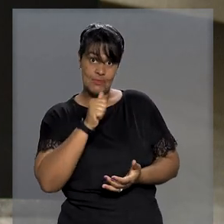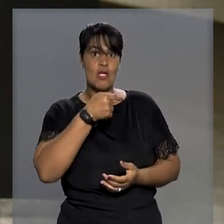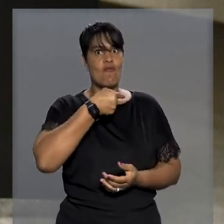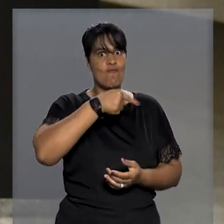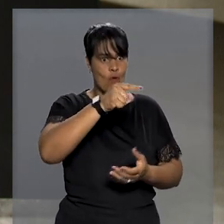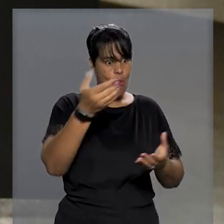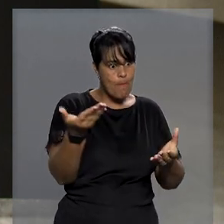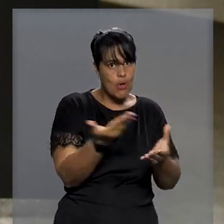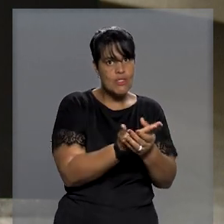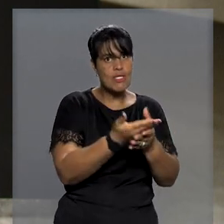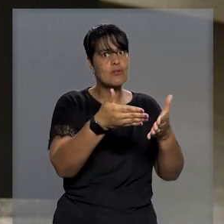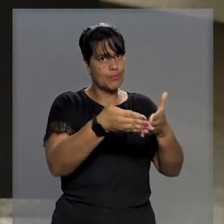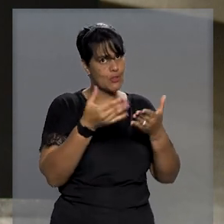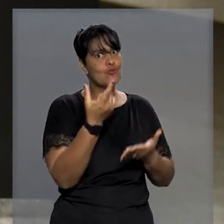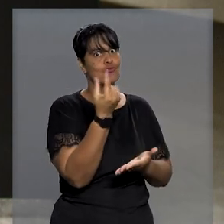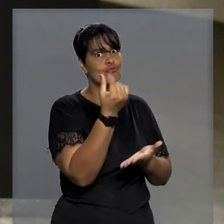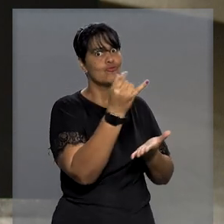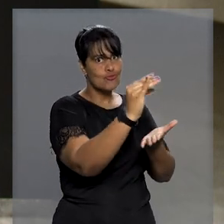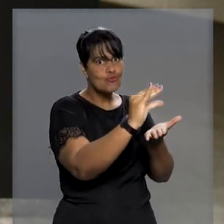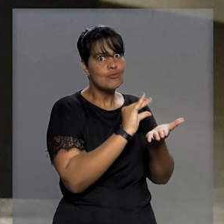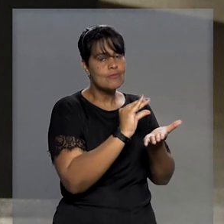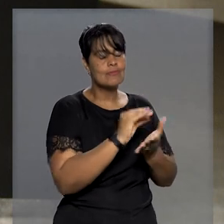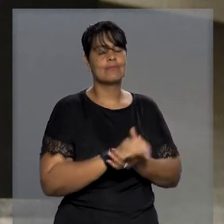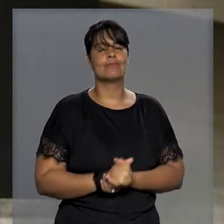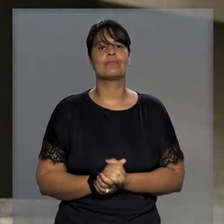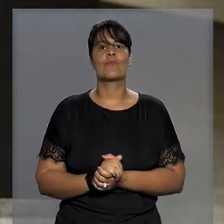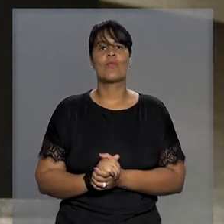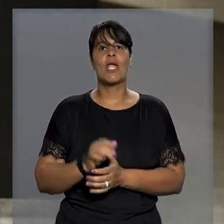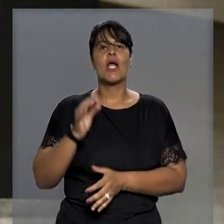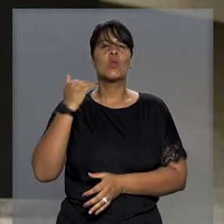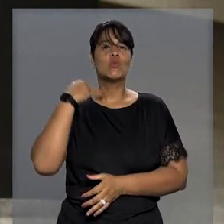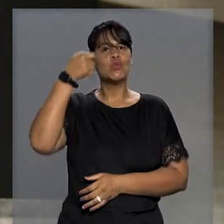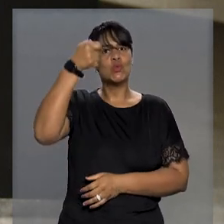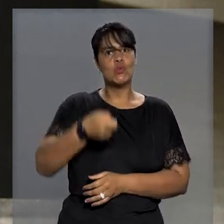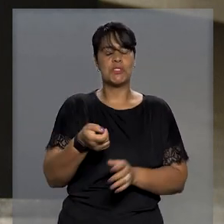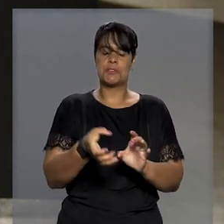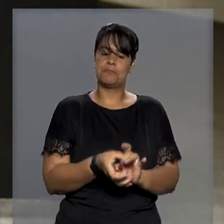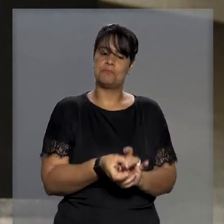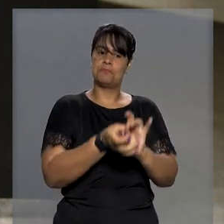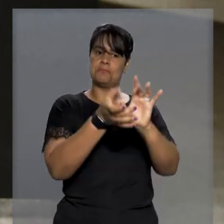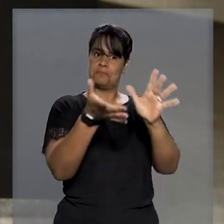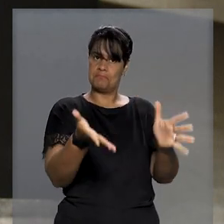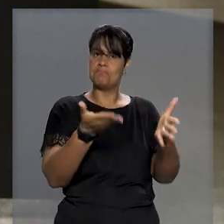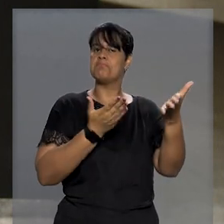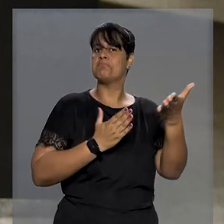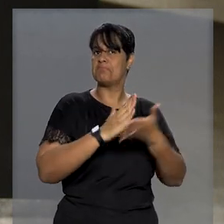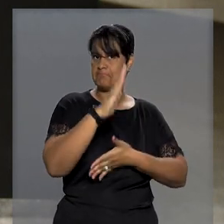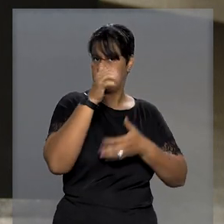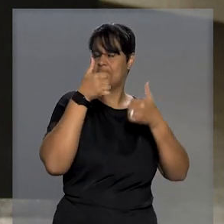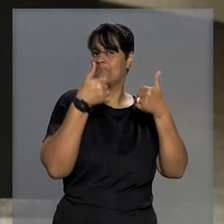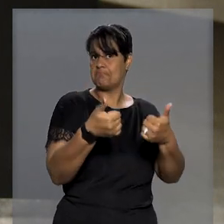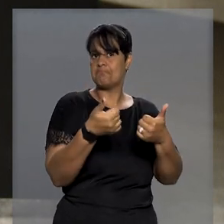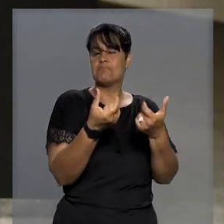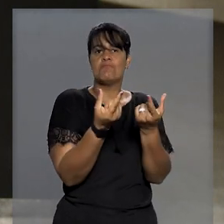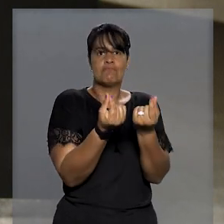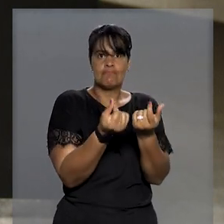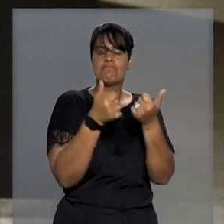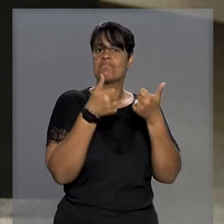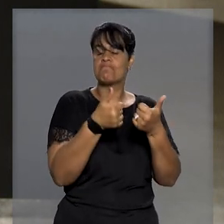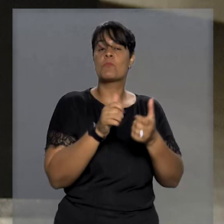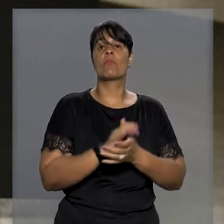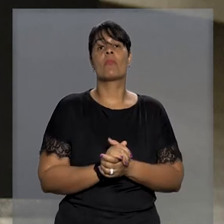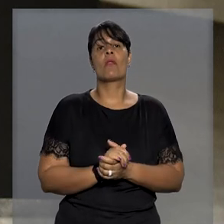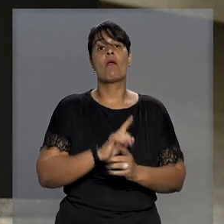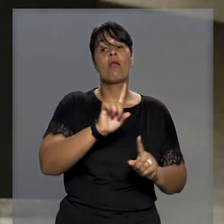justiça contra a União, pedindo indenização. O juízo de primeiro grau concedeu às autoras reparação pela morte e por